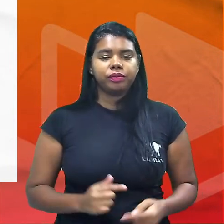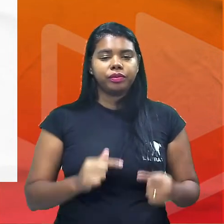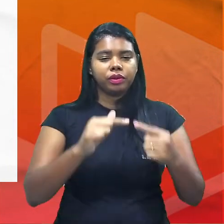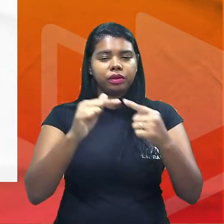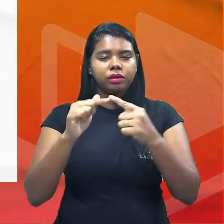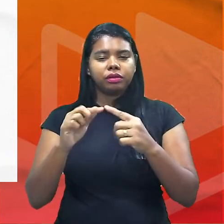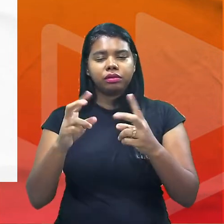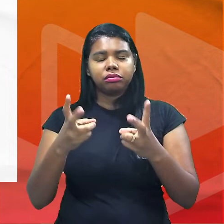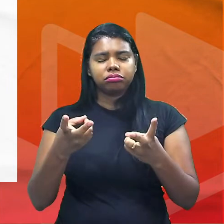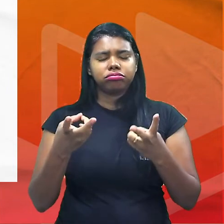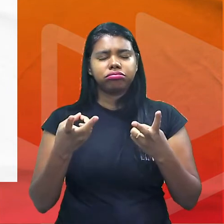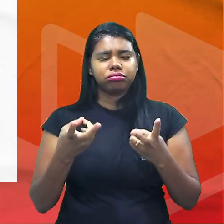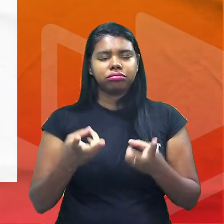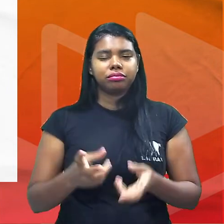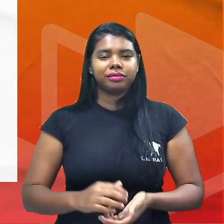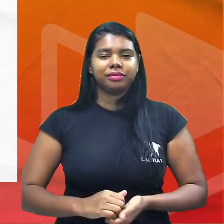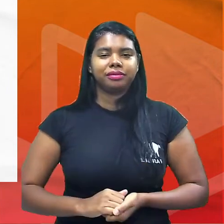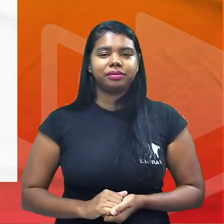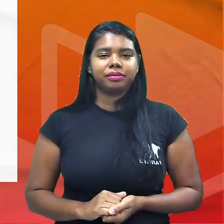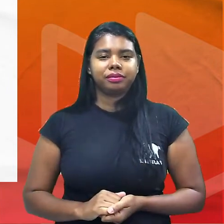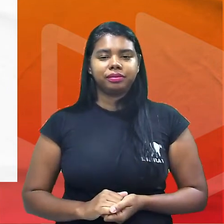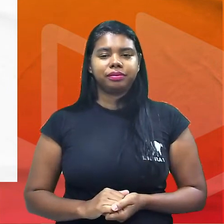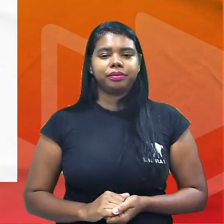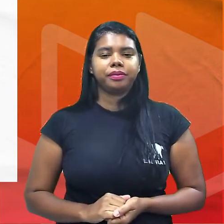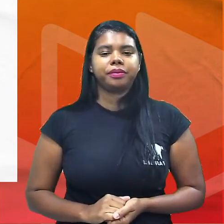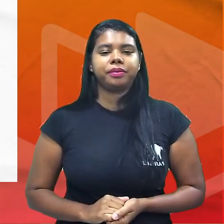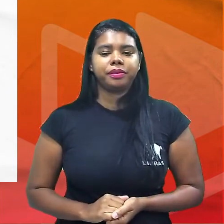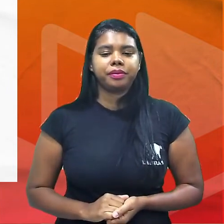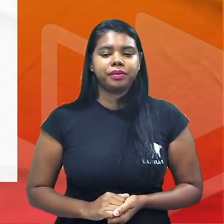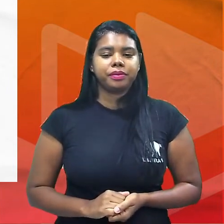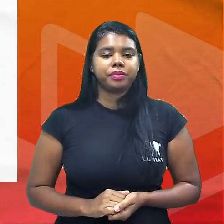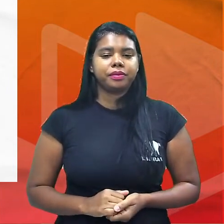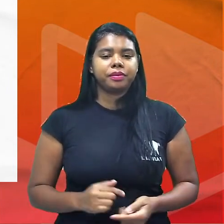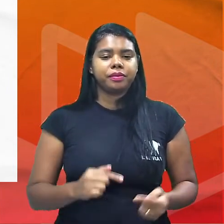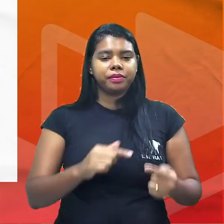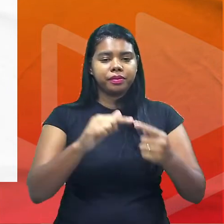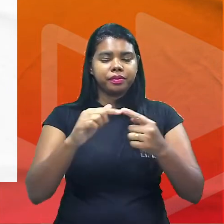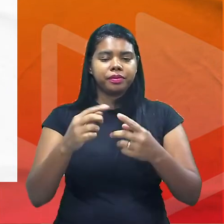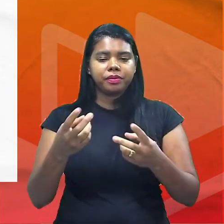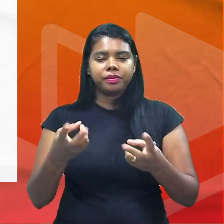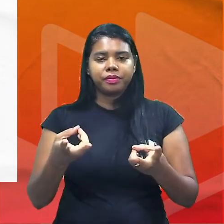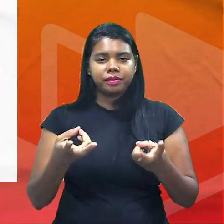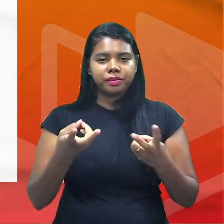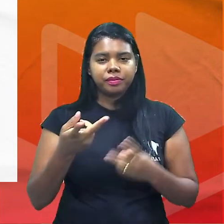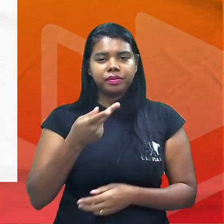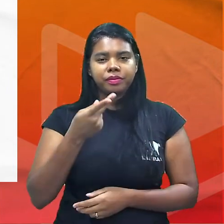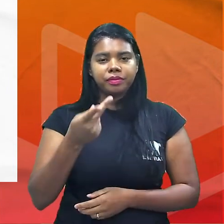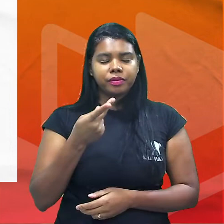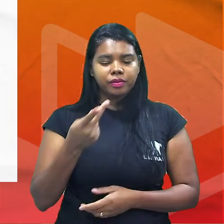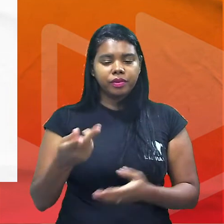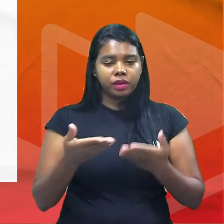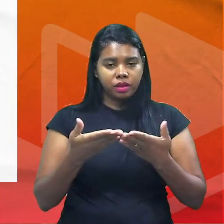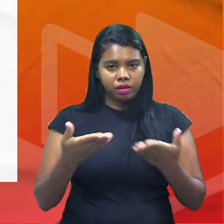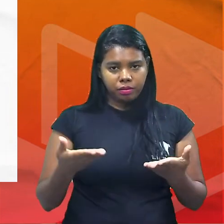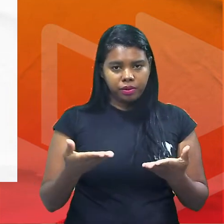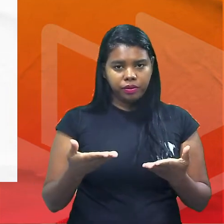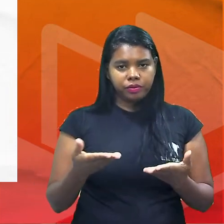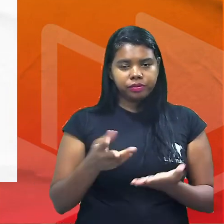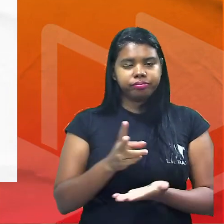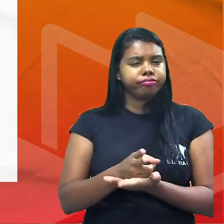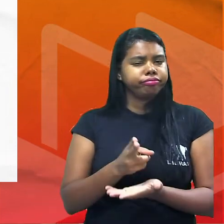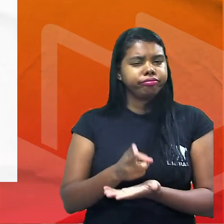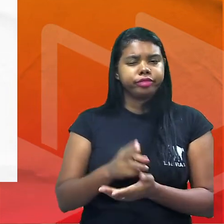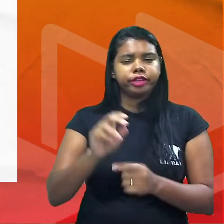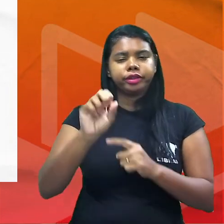atenção concordância verbal é um assunto que sempre sempre frequenta a prova da Universidade de Pernambuco seja no